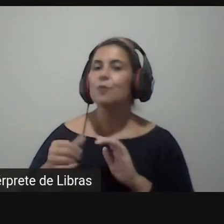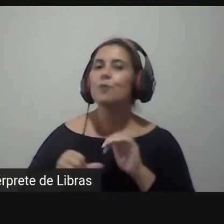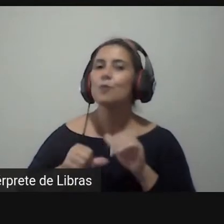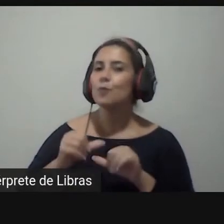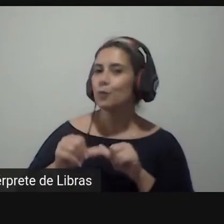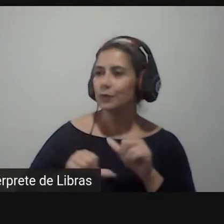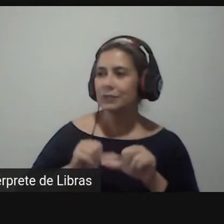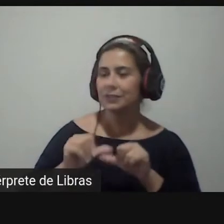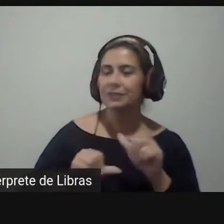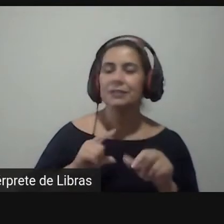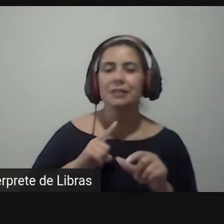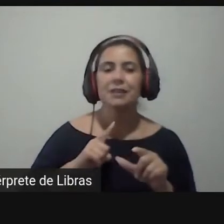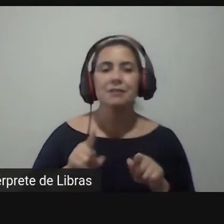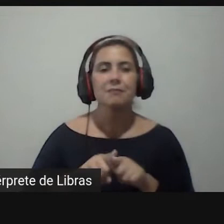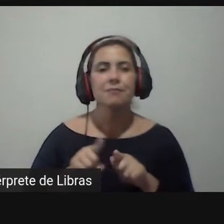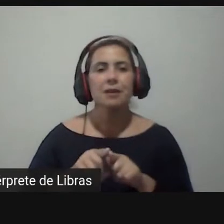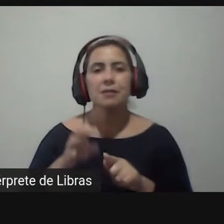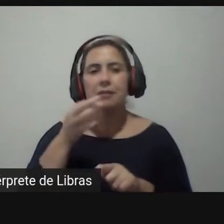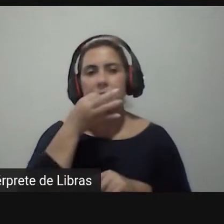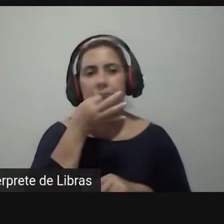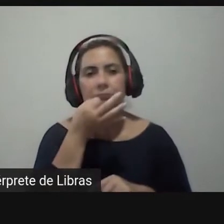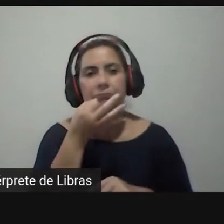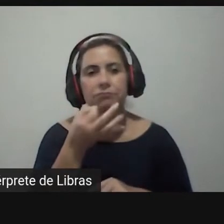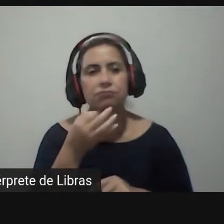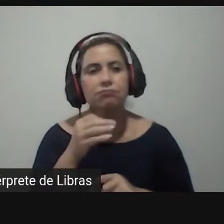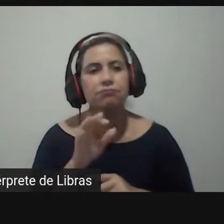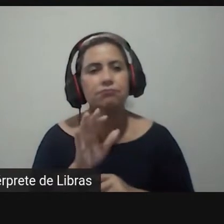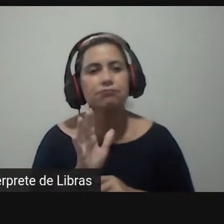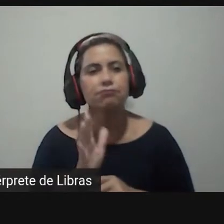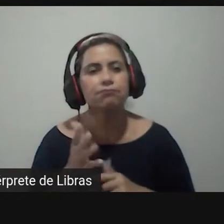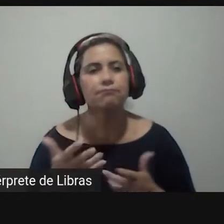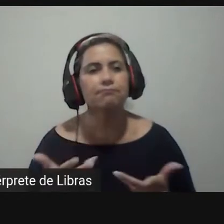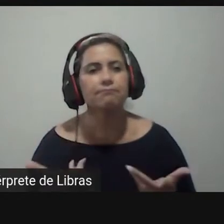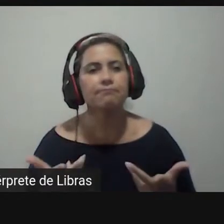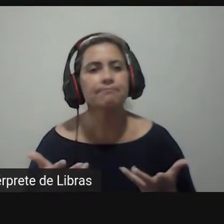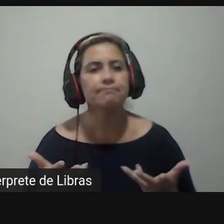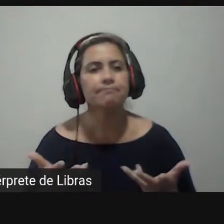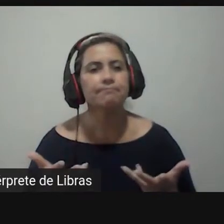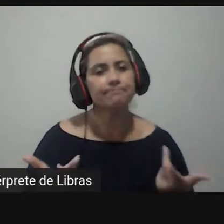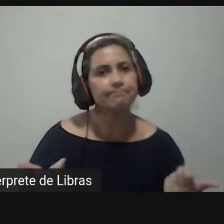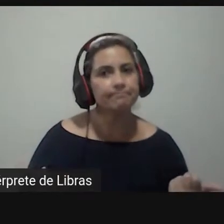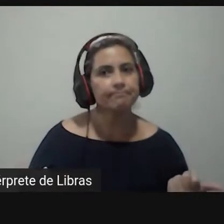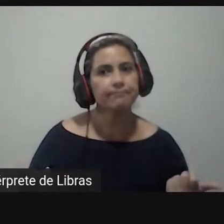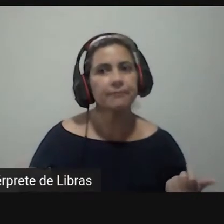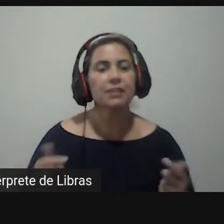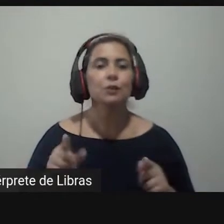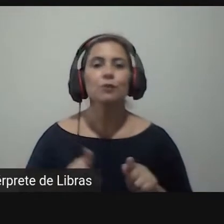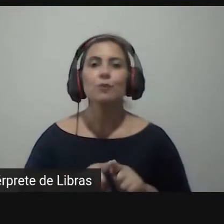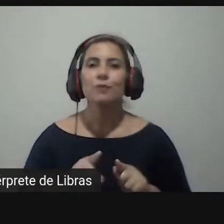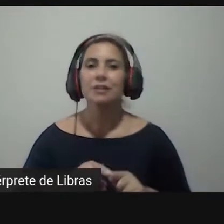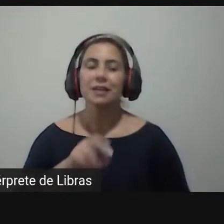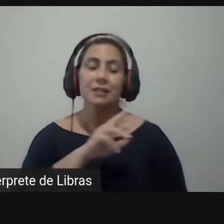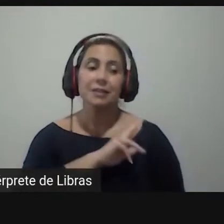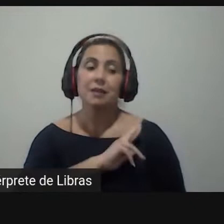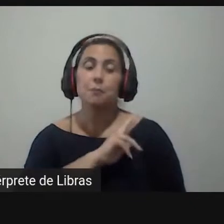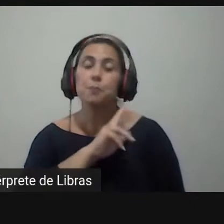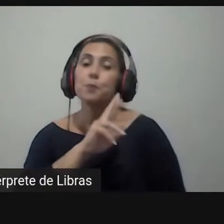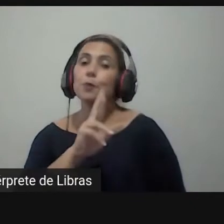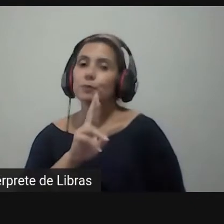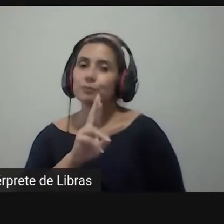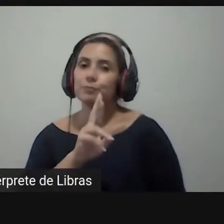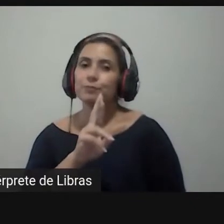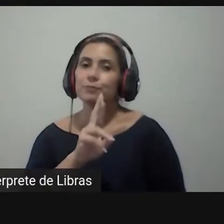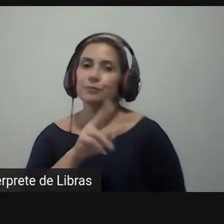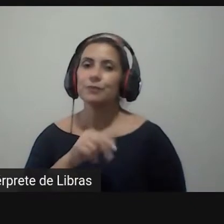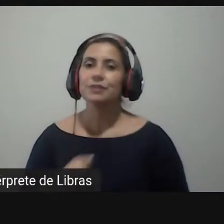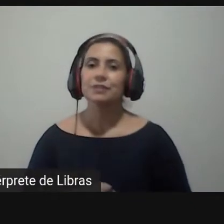ali um elemento de subjetividade muito grande e que ele está na responsabilidade do